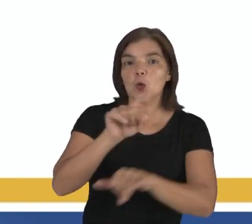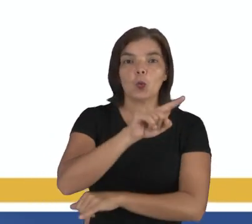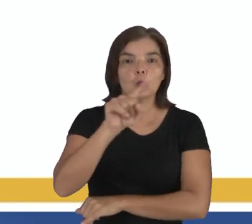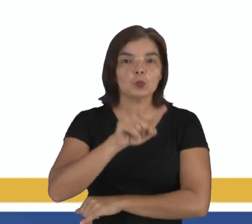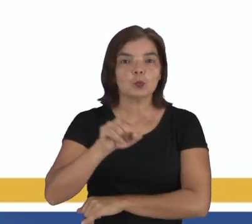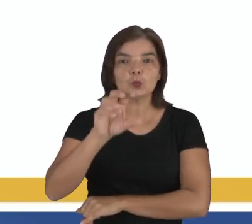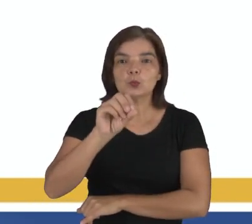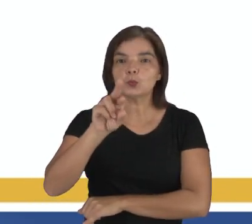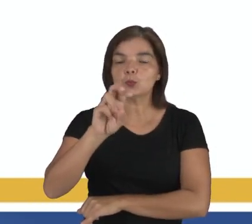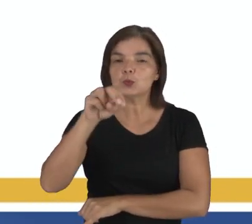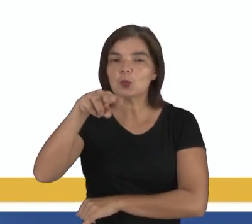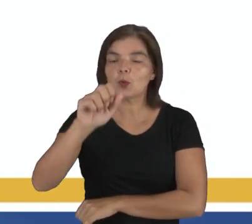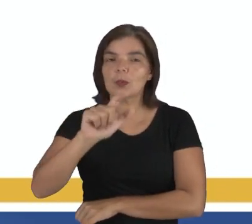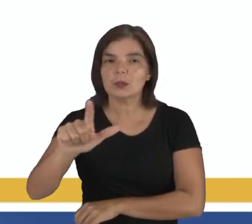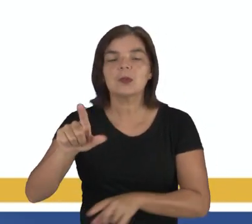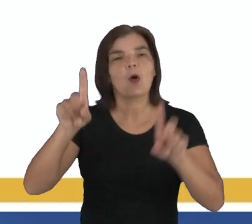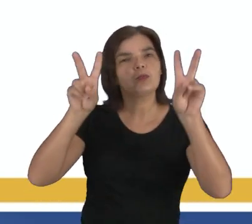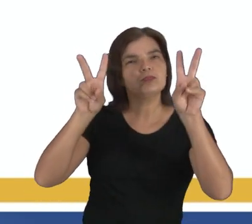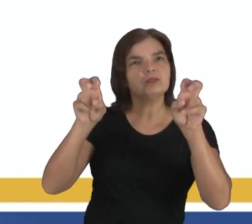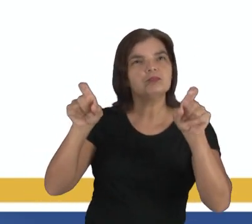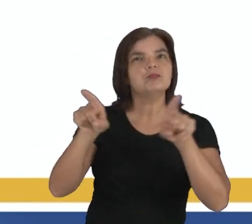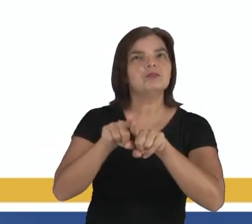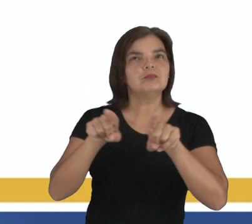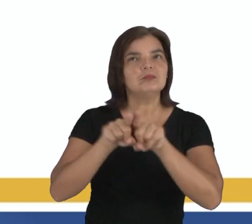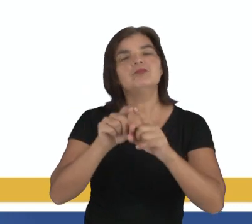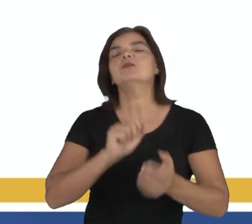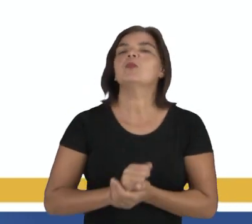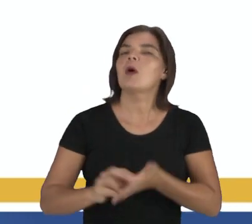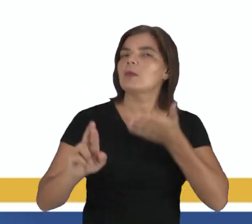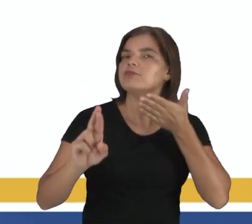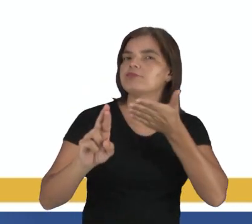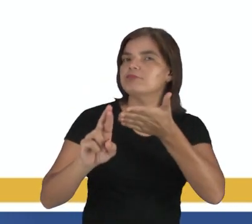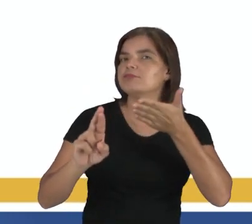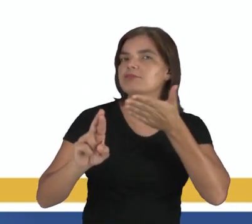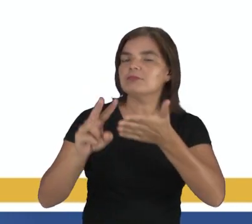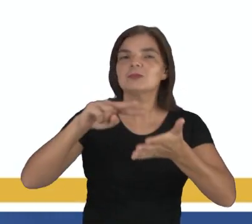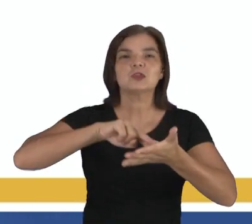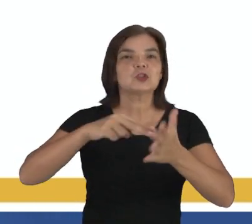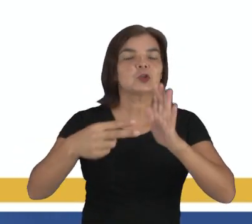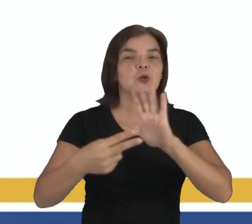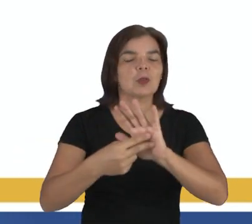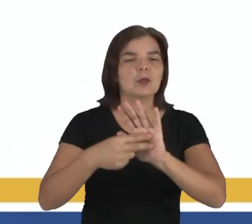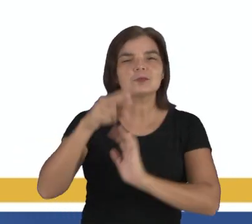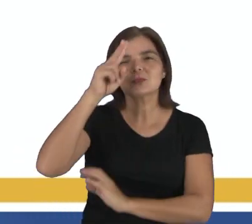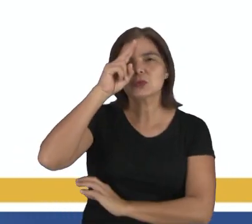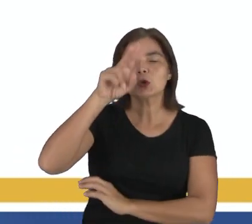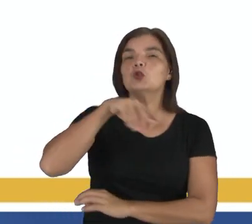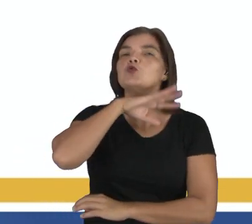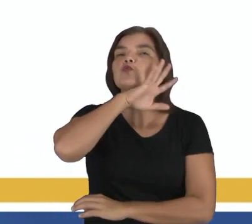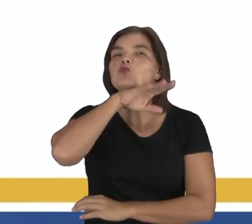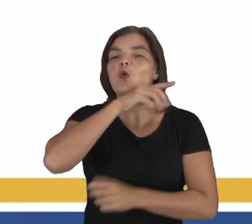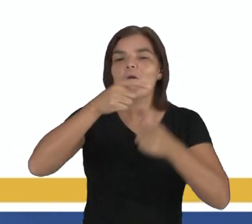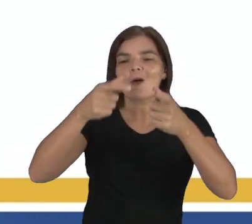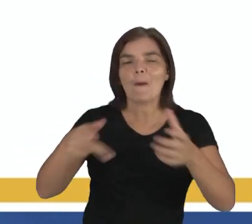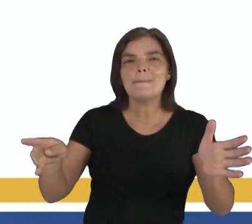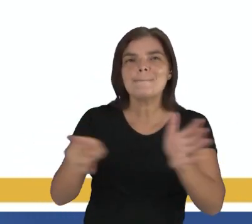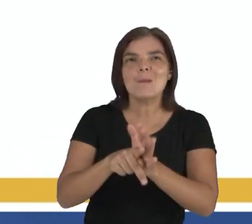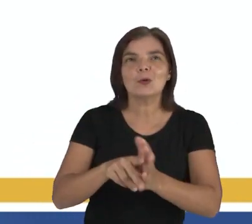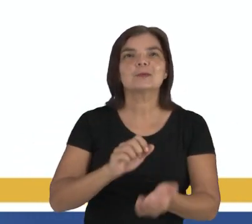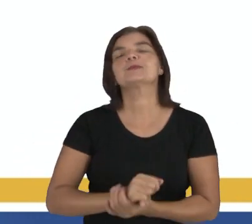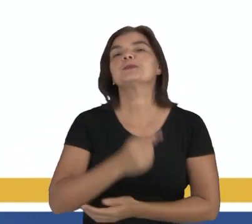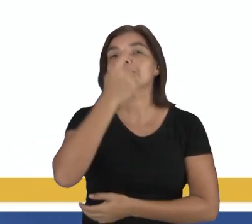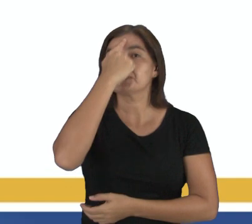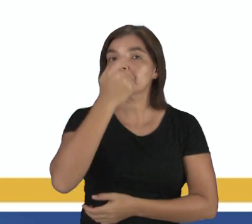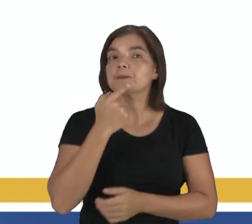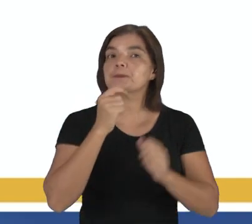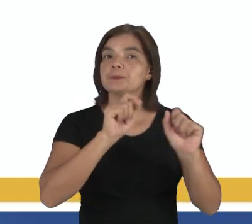jornal. Começa pelo título, né? Fazendo um sentido aí, trazendo a memória do zoológico, né? Observe a